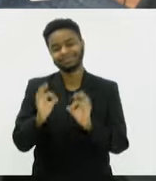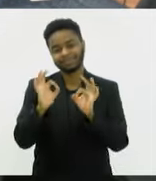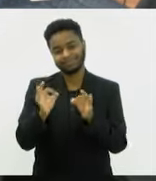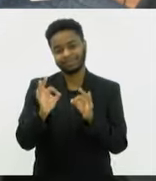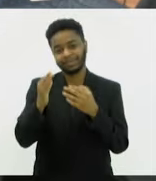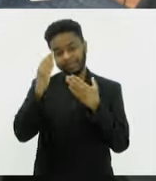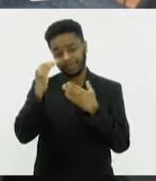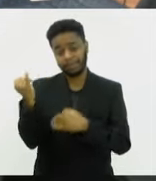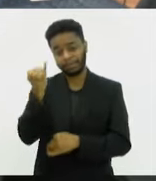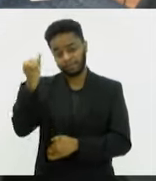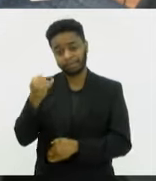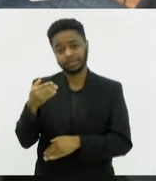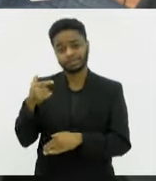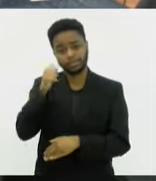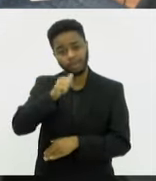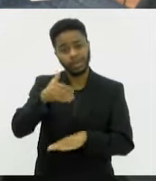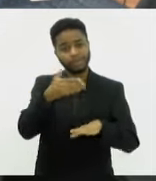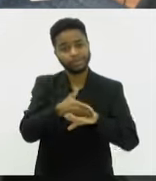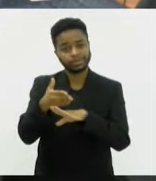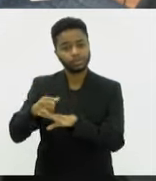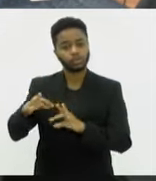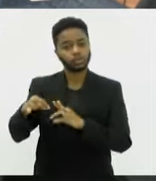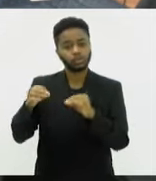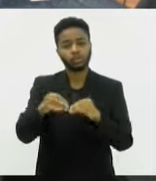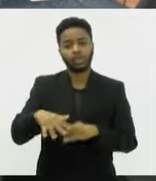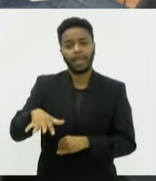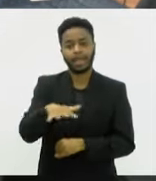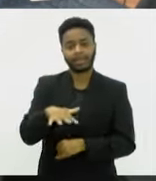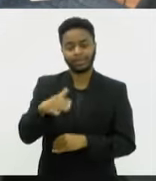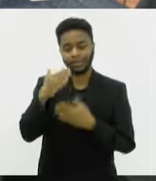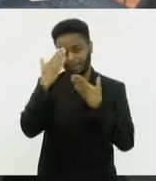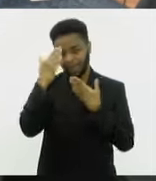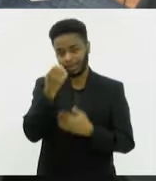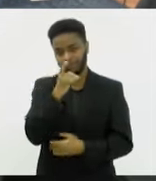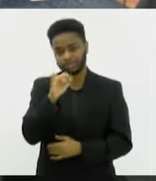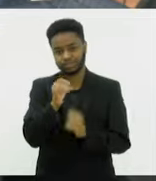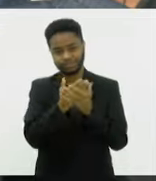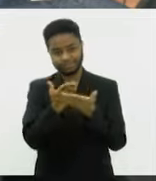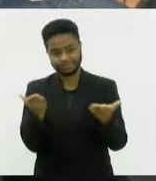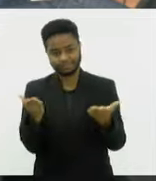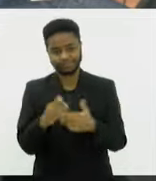importante a participação das mulheres em todos os espaços. Muito obrigado. Bom dia para você.